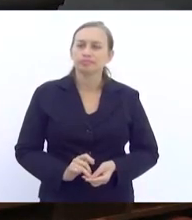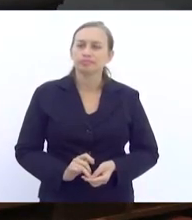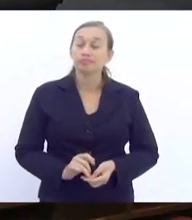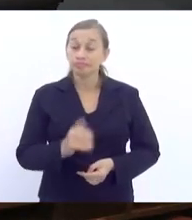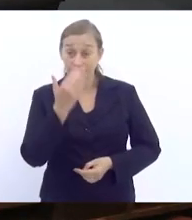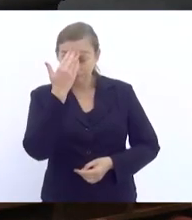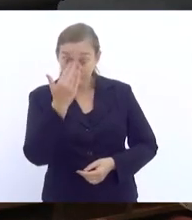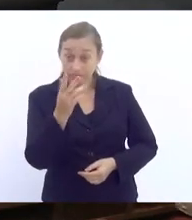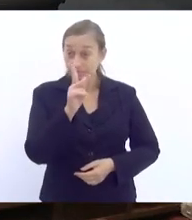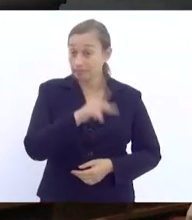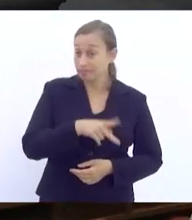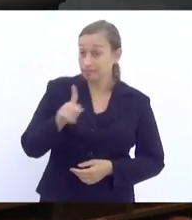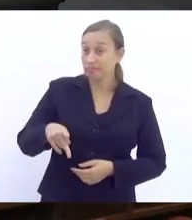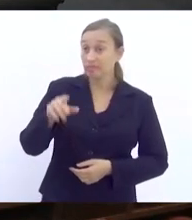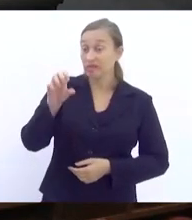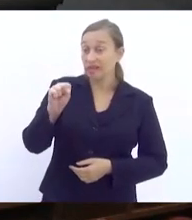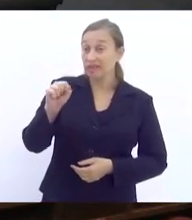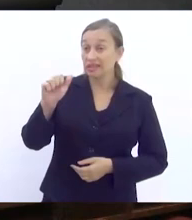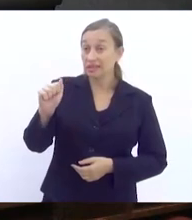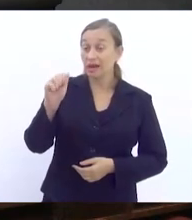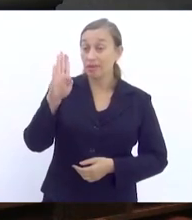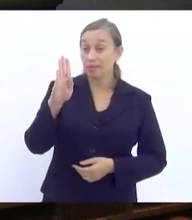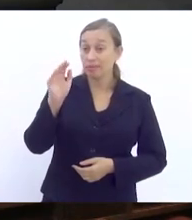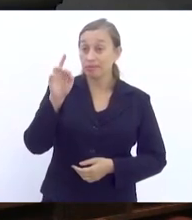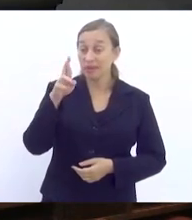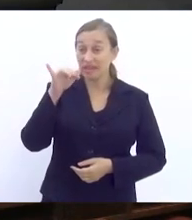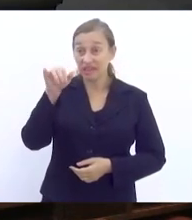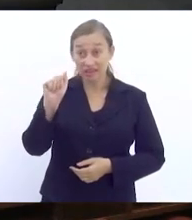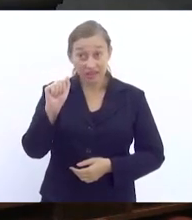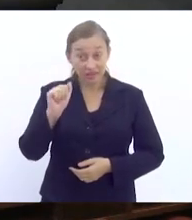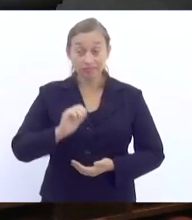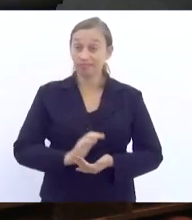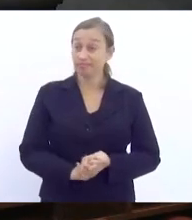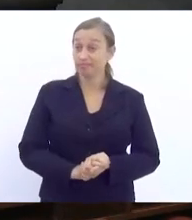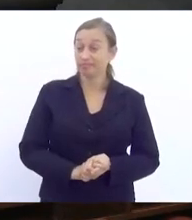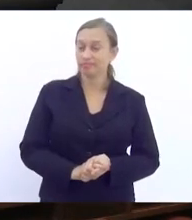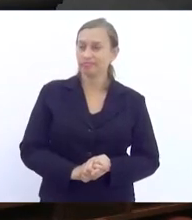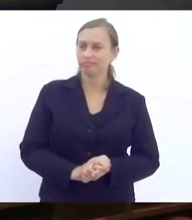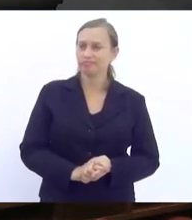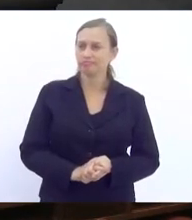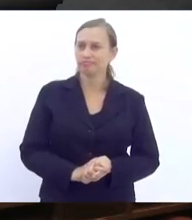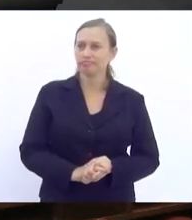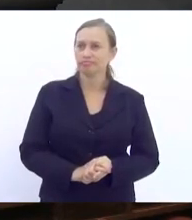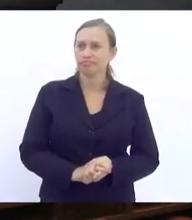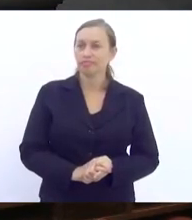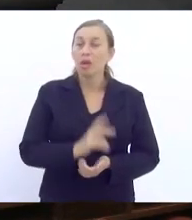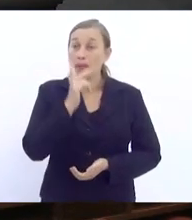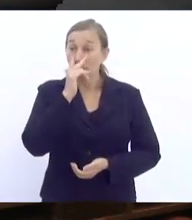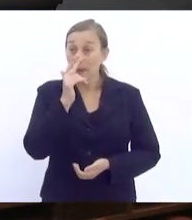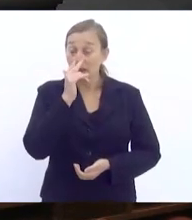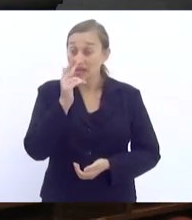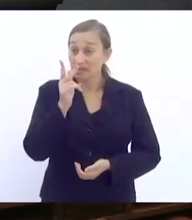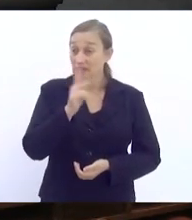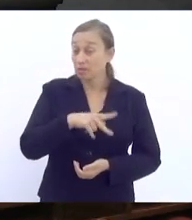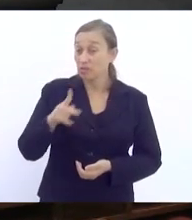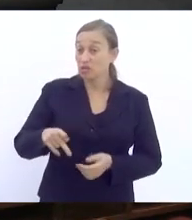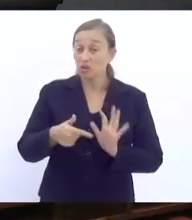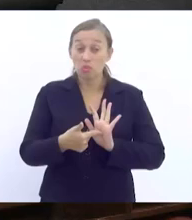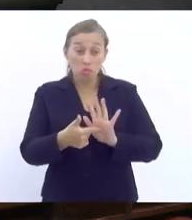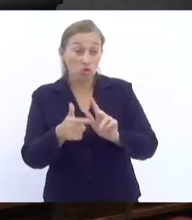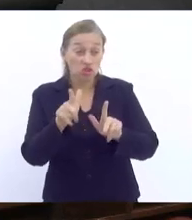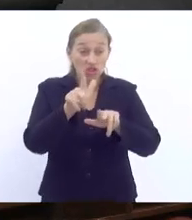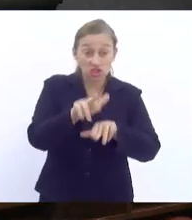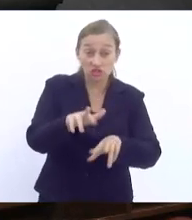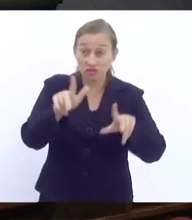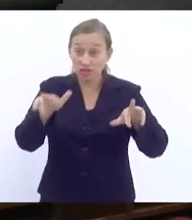Obrigado, professora Sabrina. Sabrina, acho que a questão aí parece que a professora traz essa diferença entre